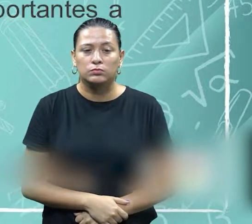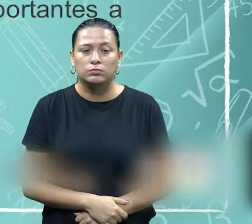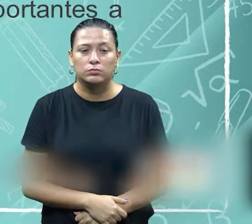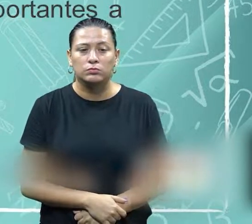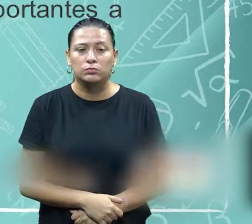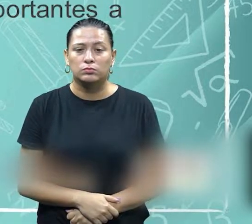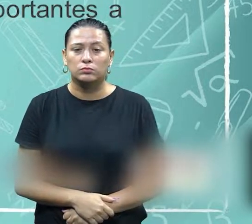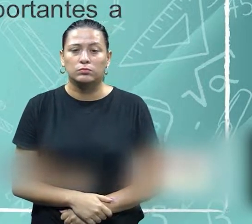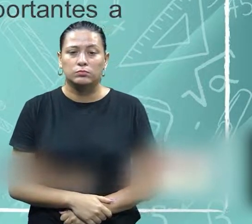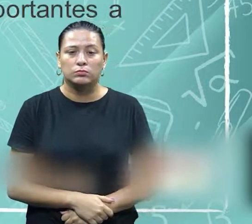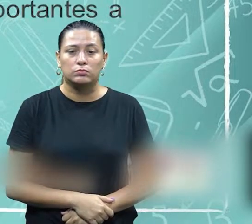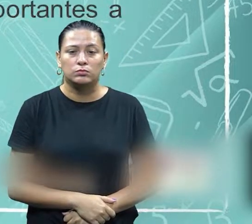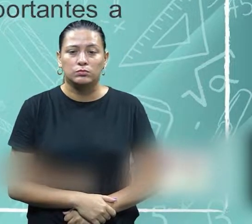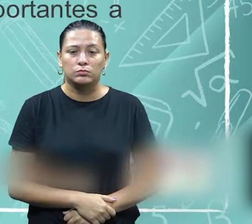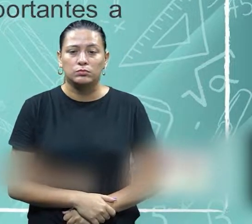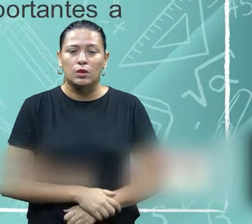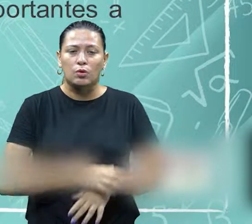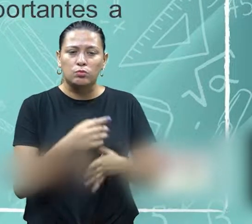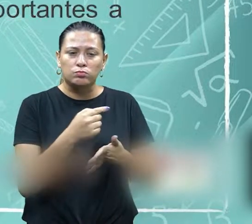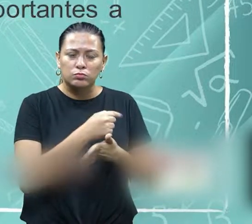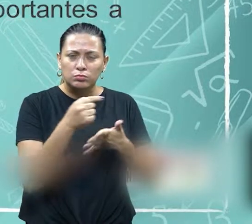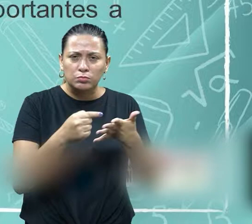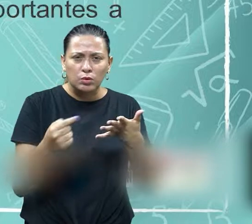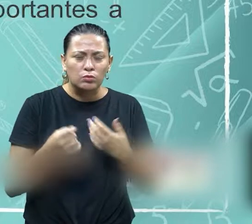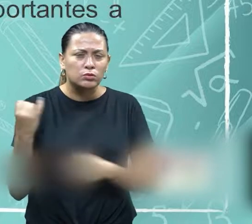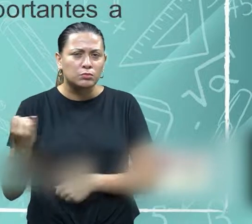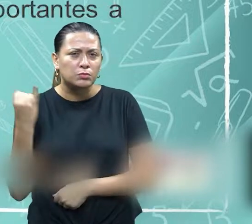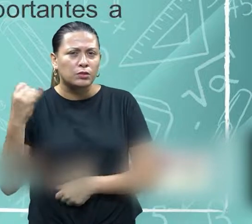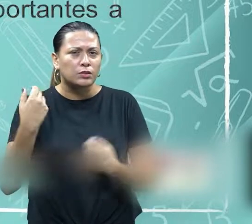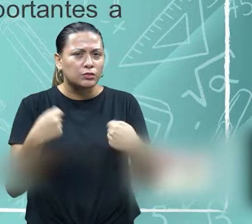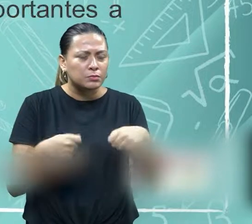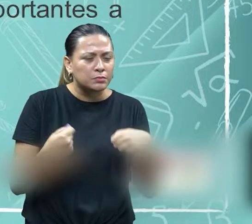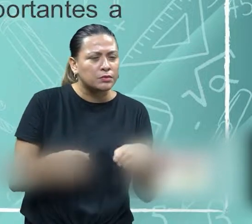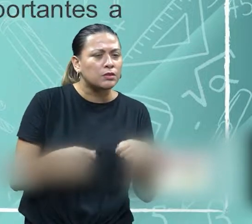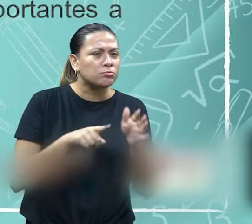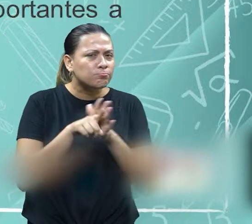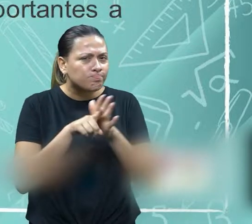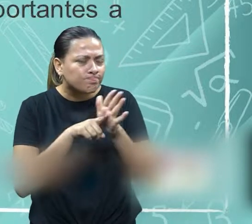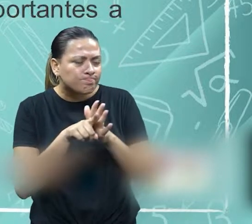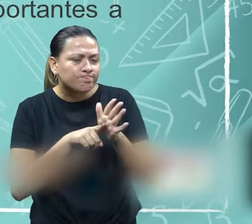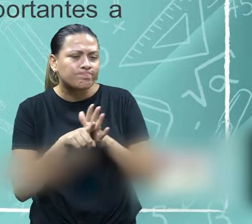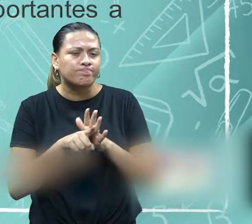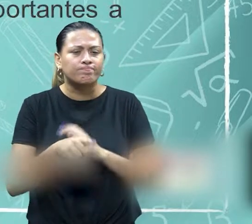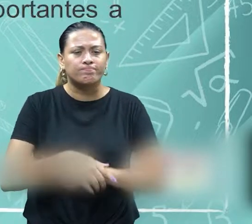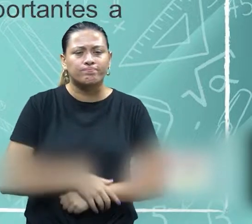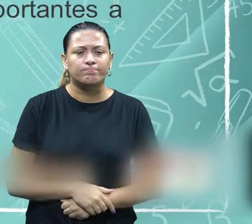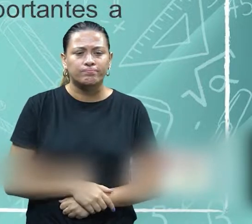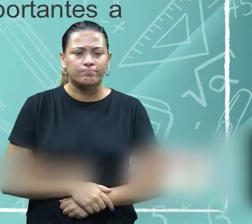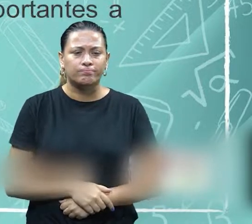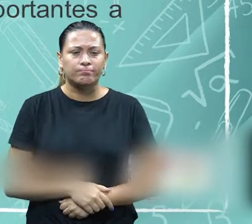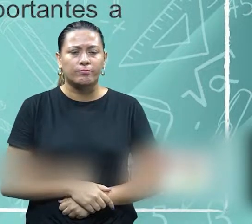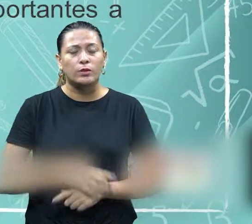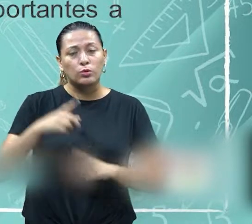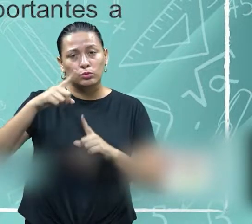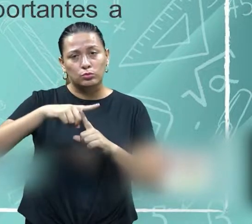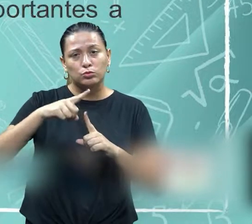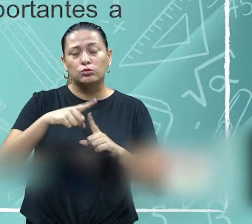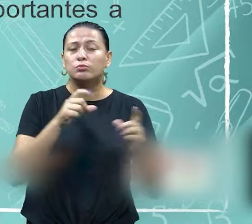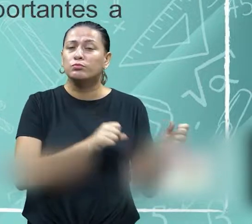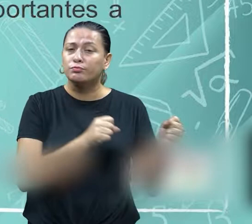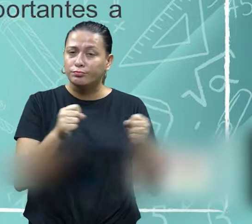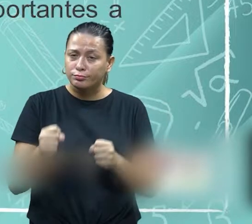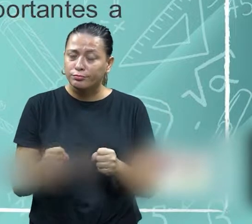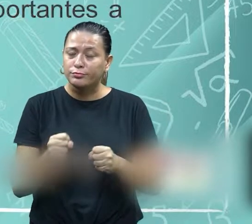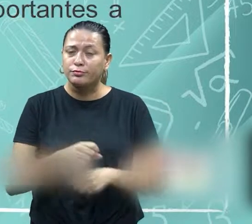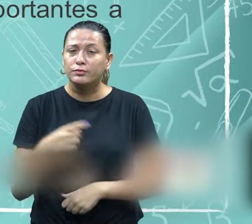e no processo de negociação nós temos alguns pontos bastante importantes que nós vamos estar aqui analisando e nós vamos trazer também a questão dos tipos de